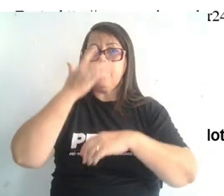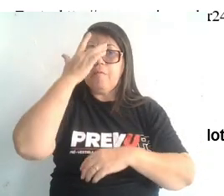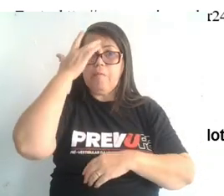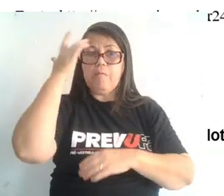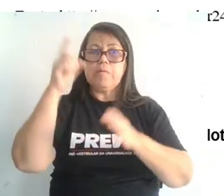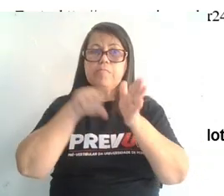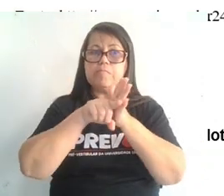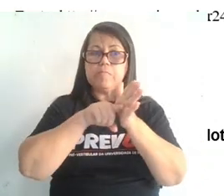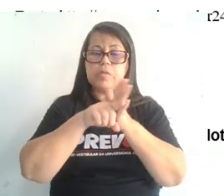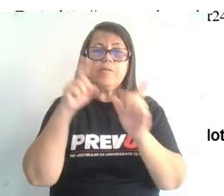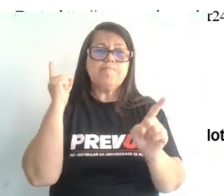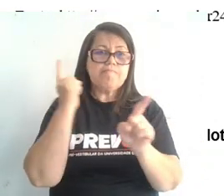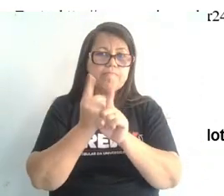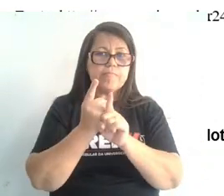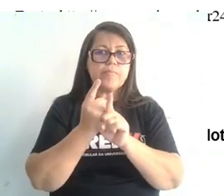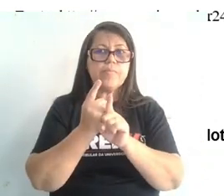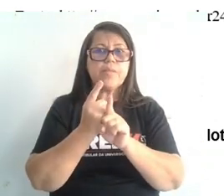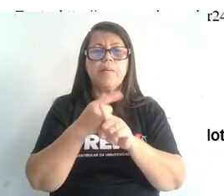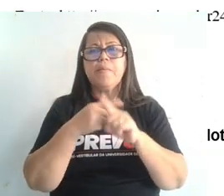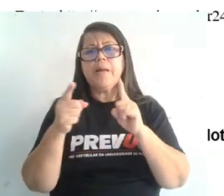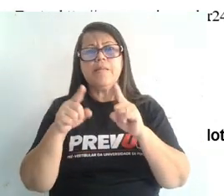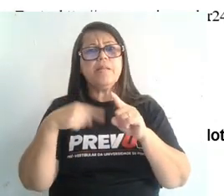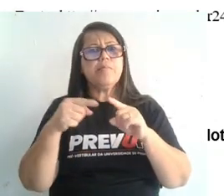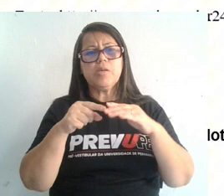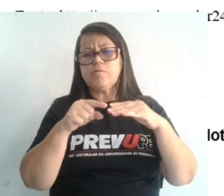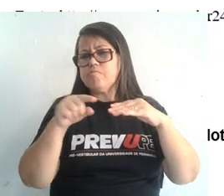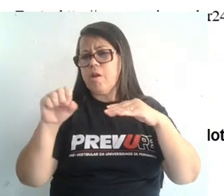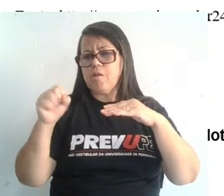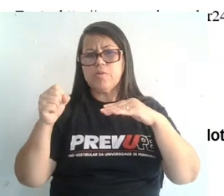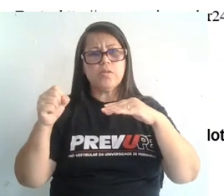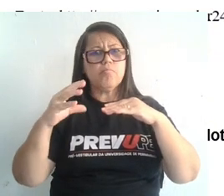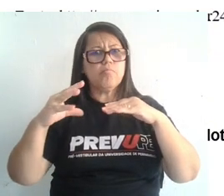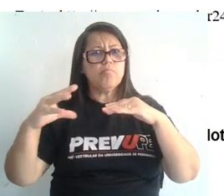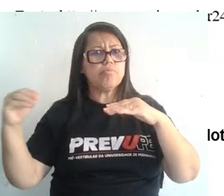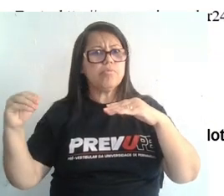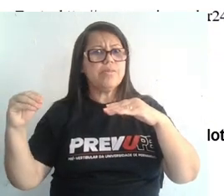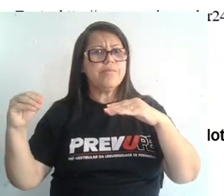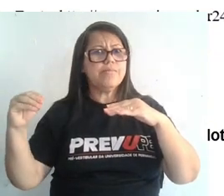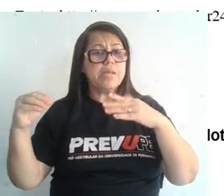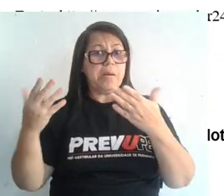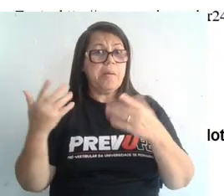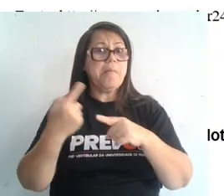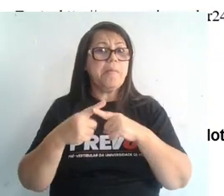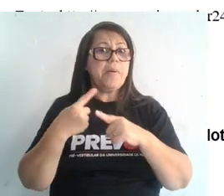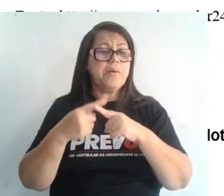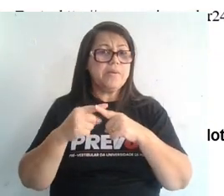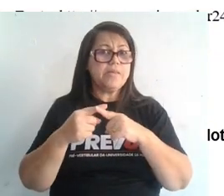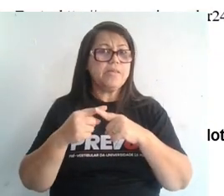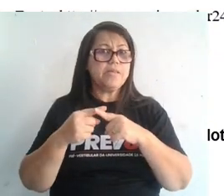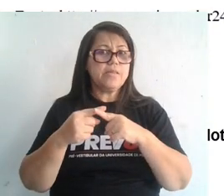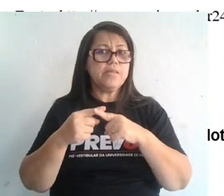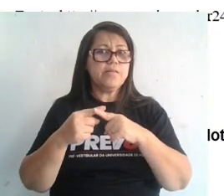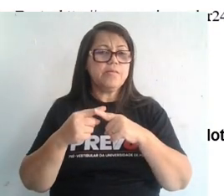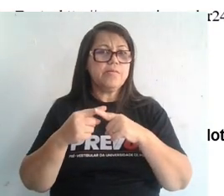conclusão. Quando chega aqui, cadê as ondas S? Ela desaparece. Se ela desaparece, é porque esse meio,